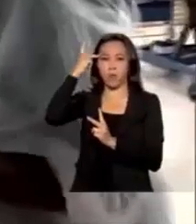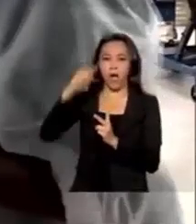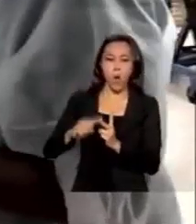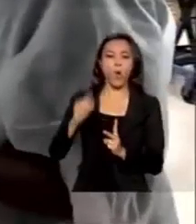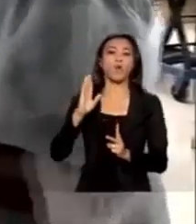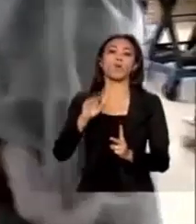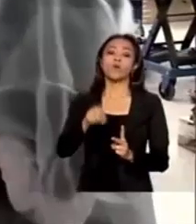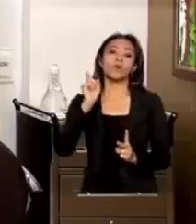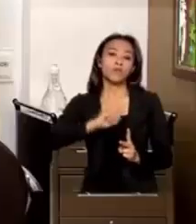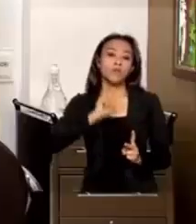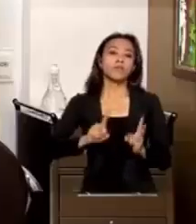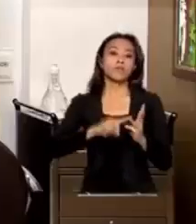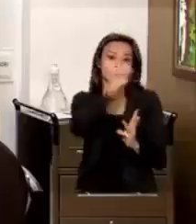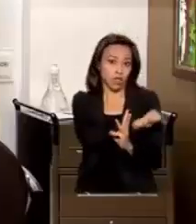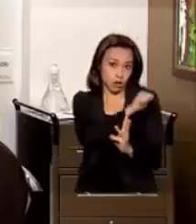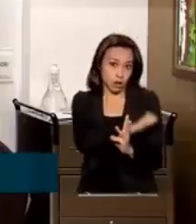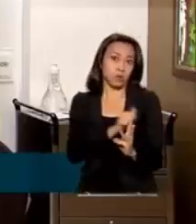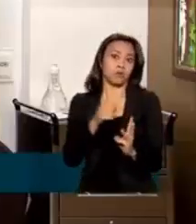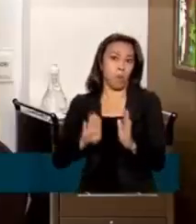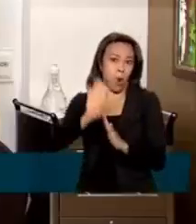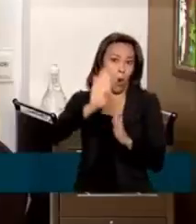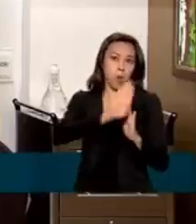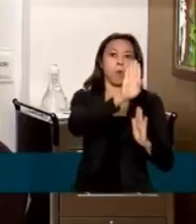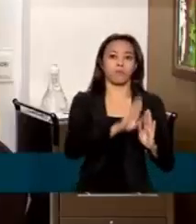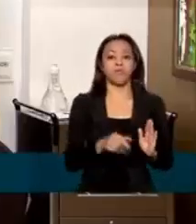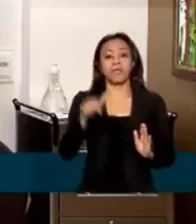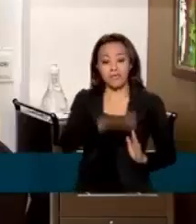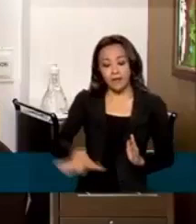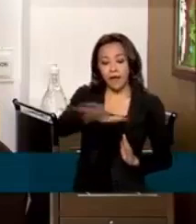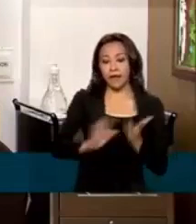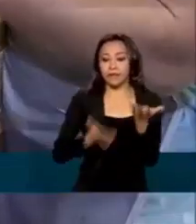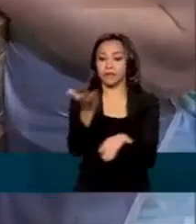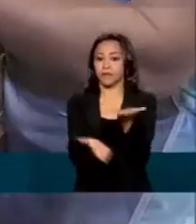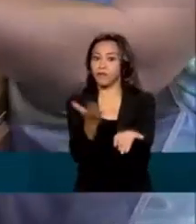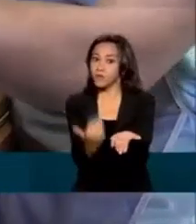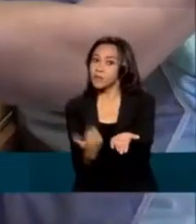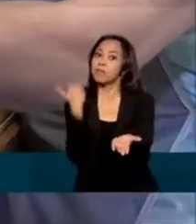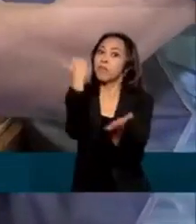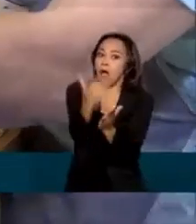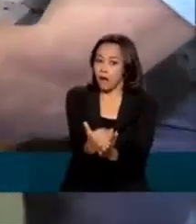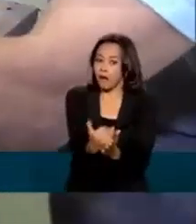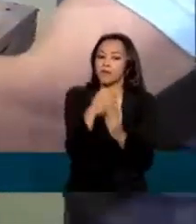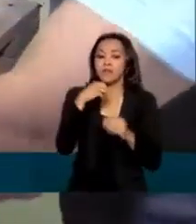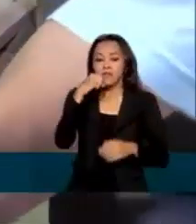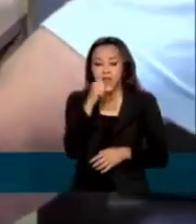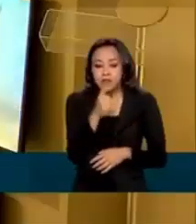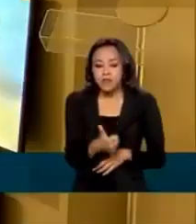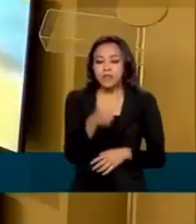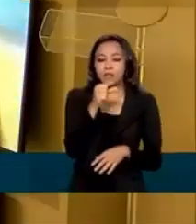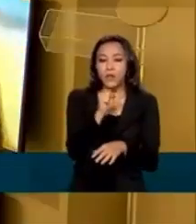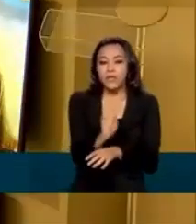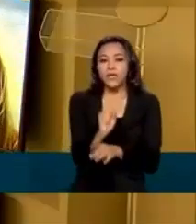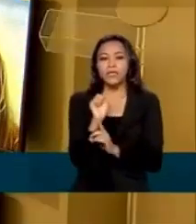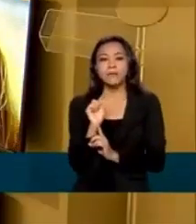Gerais e Rio de Janeiro E o setor de serviços foi o que mais alavancou Foram 180 mil vagas